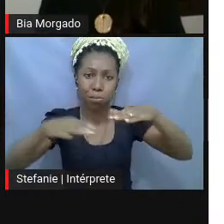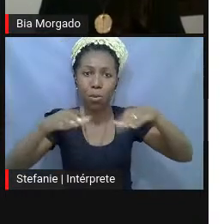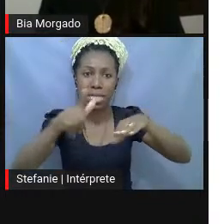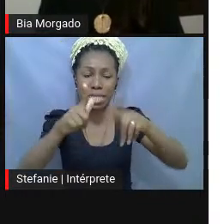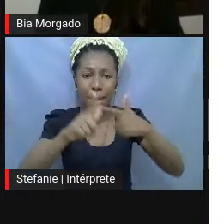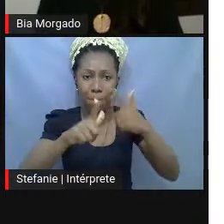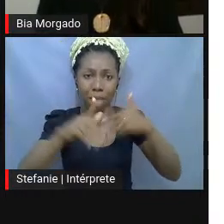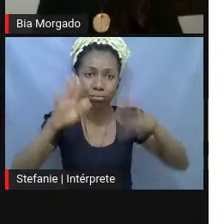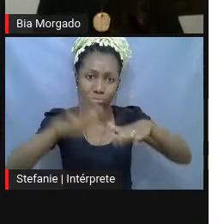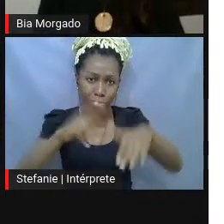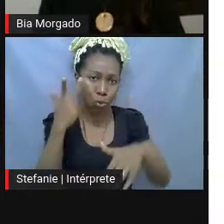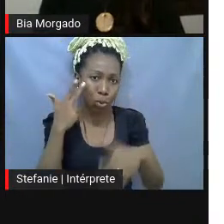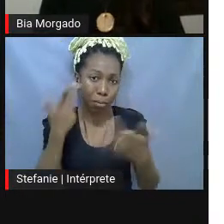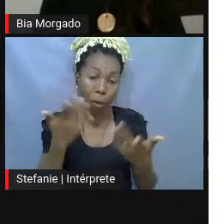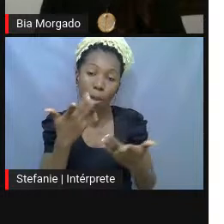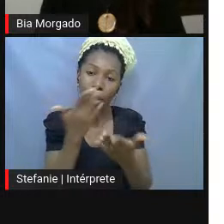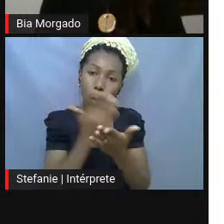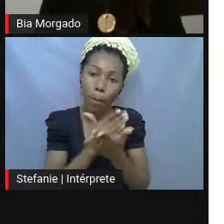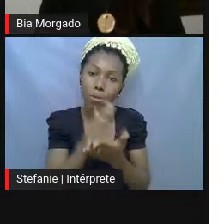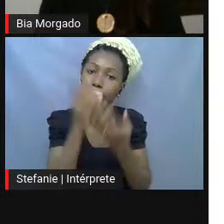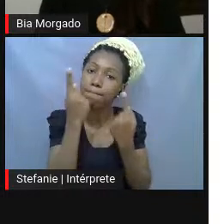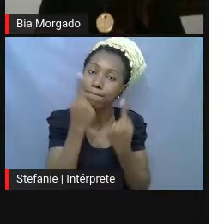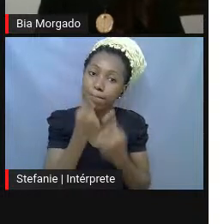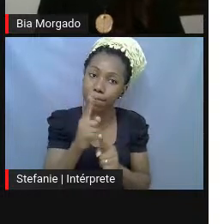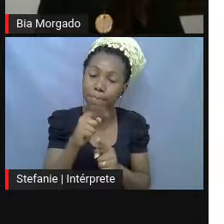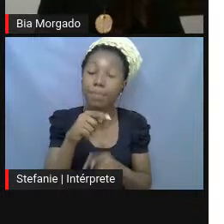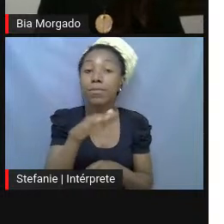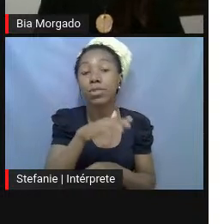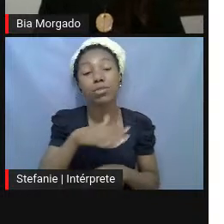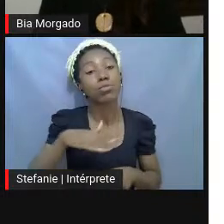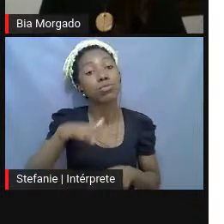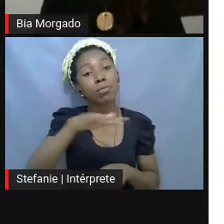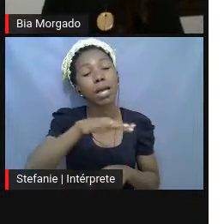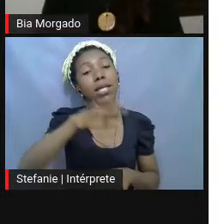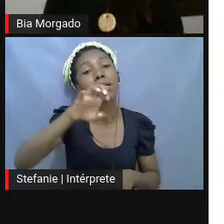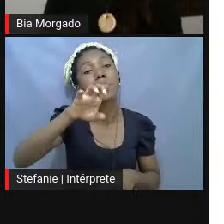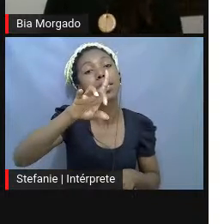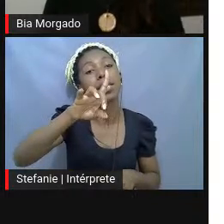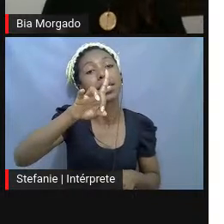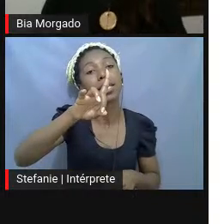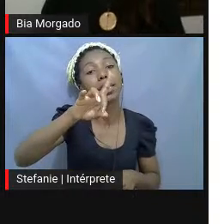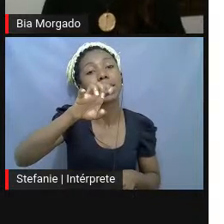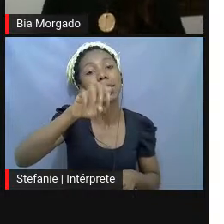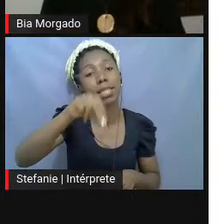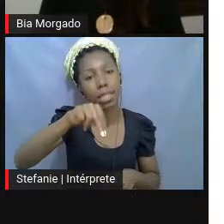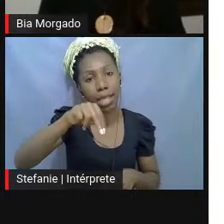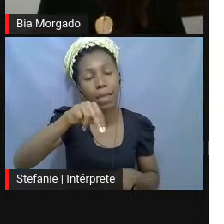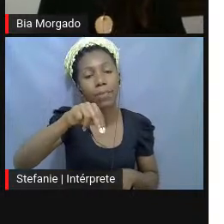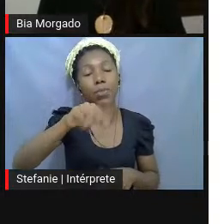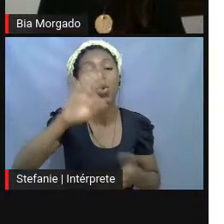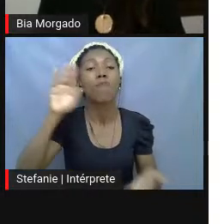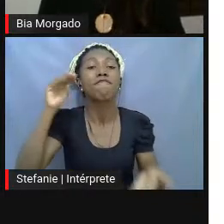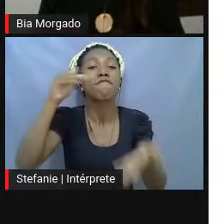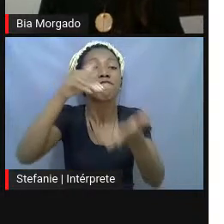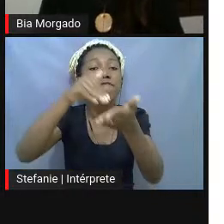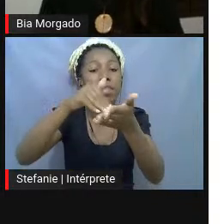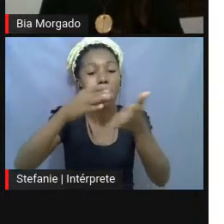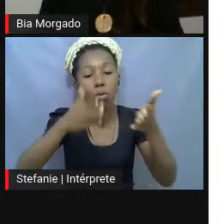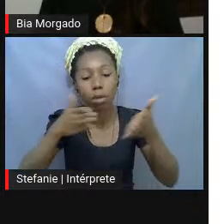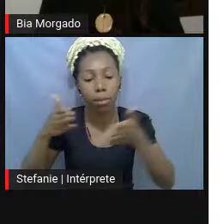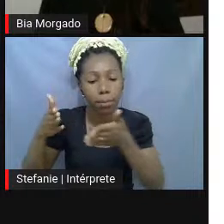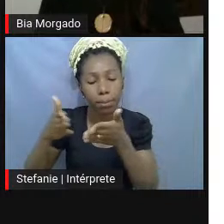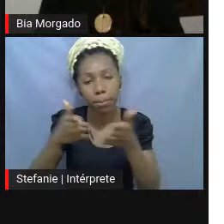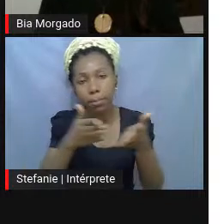provocação, né, esse é um espaço que ele chamava de Éden, que ficava no final do percurso, assim, quando você entra